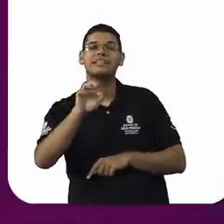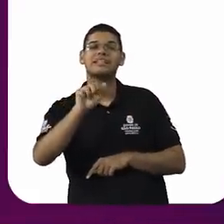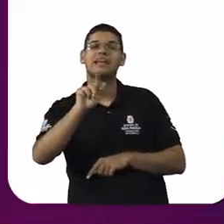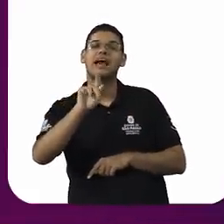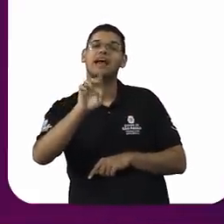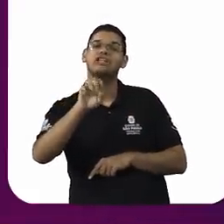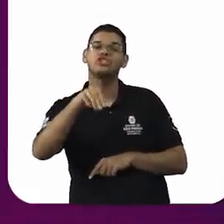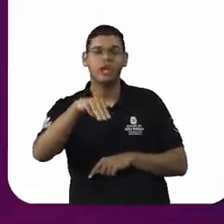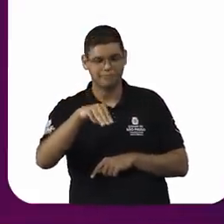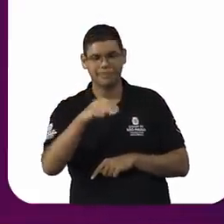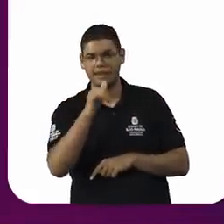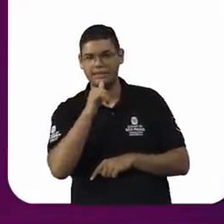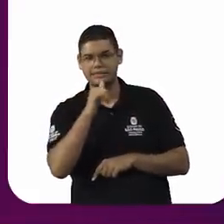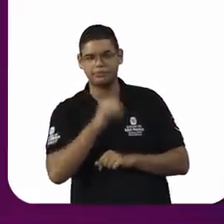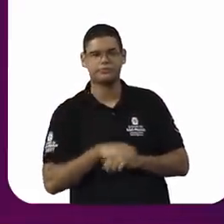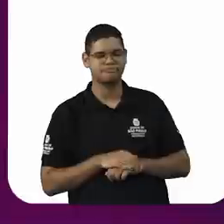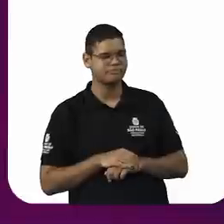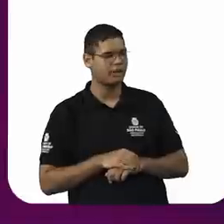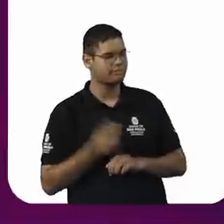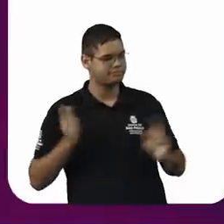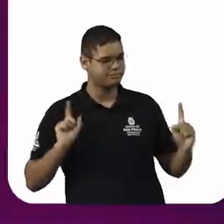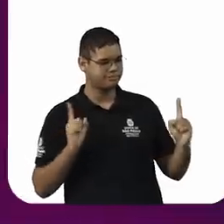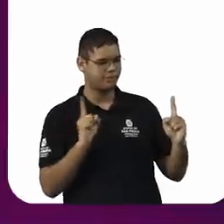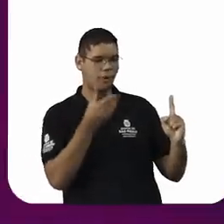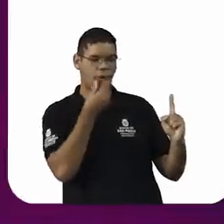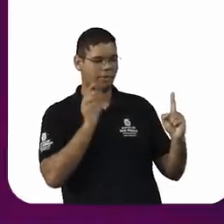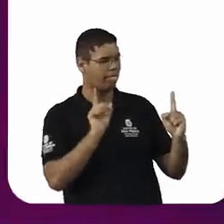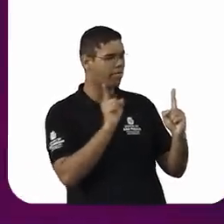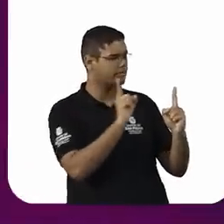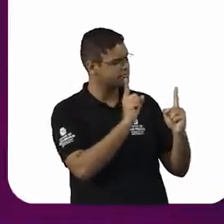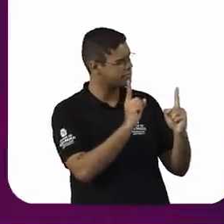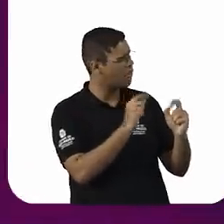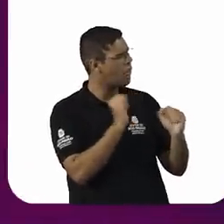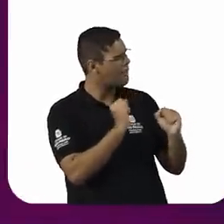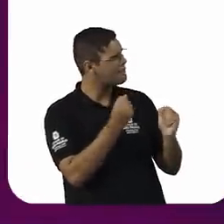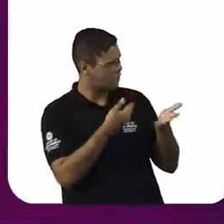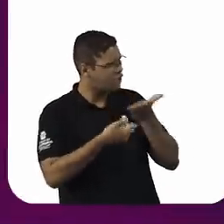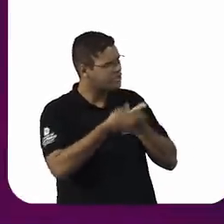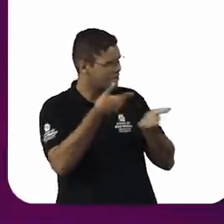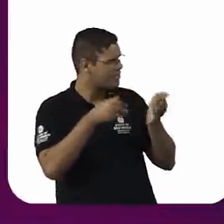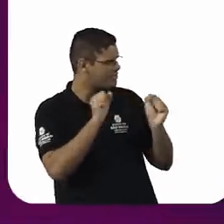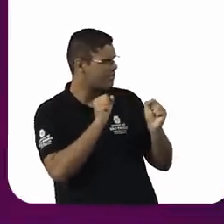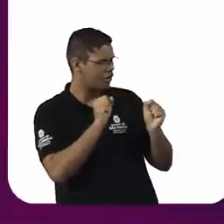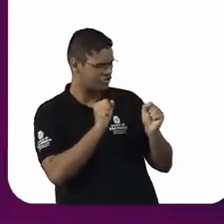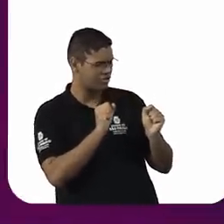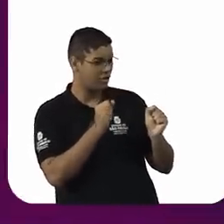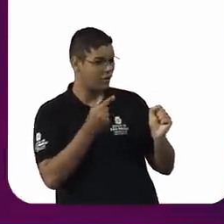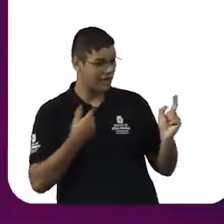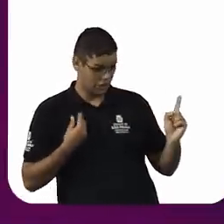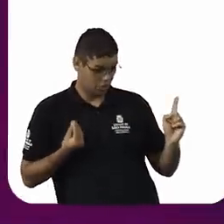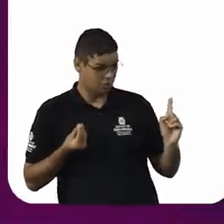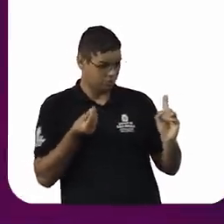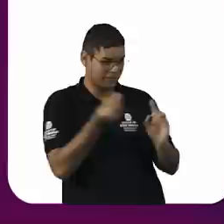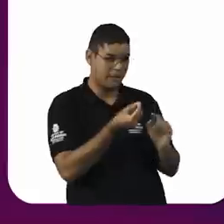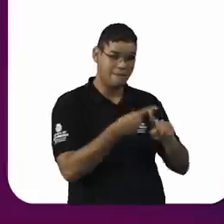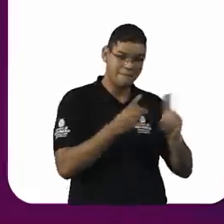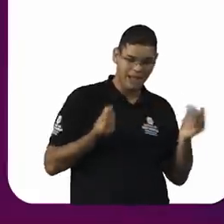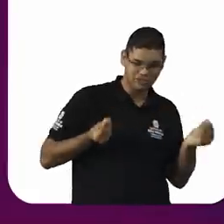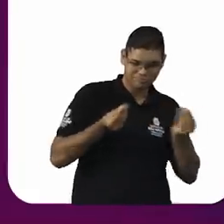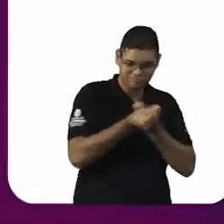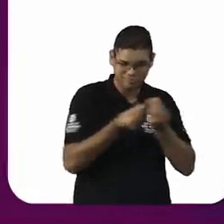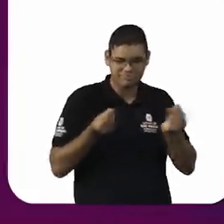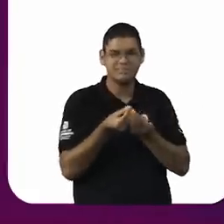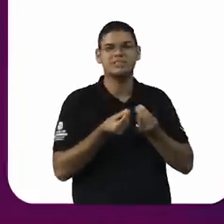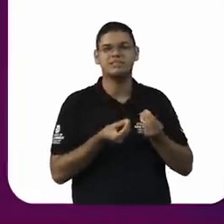o favorecimento sexual, ou eu posso ter um ambiente que é permeado por falas de cunho sexual que tem esse objetivo de